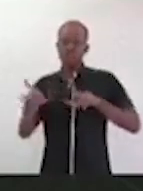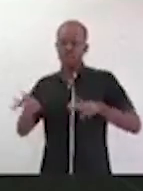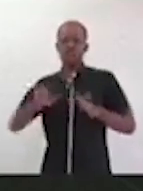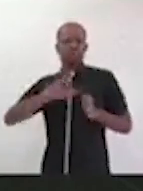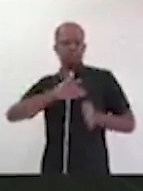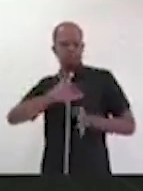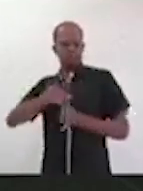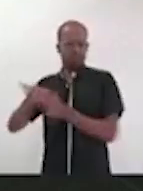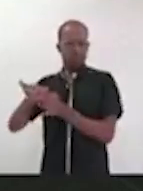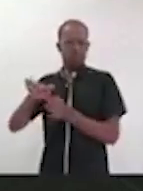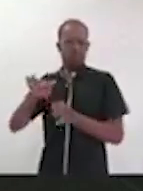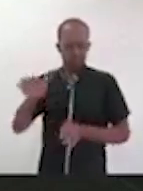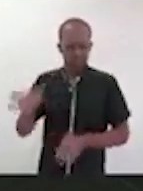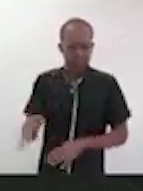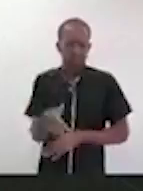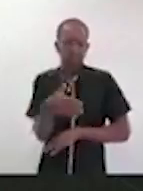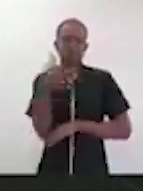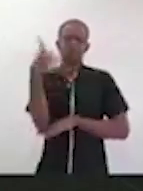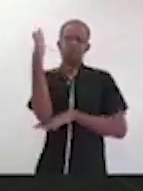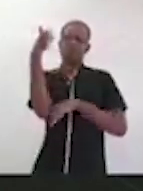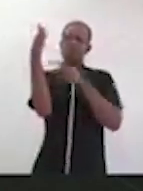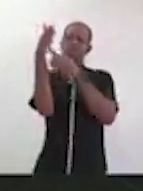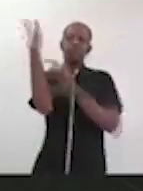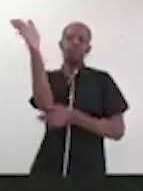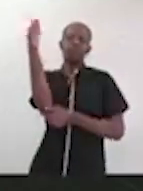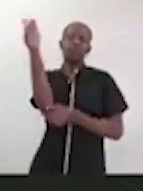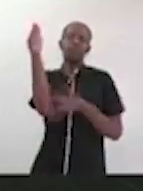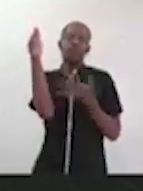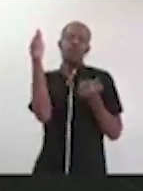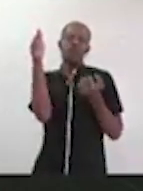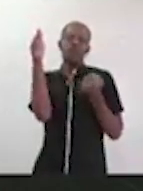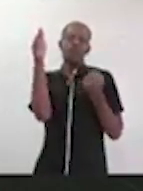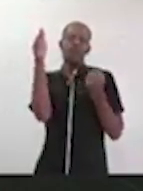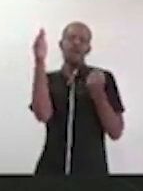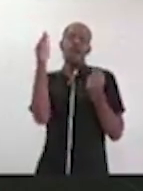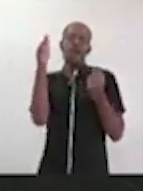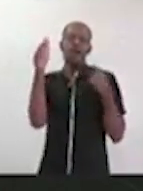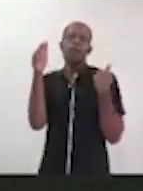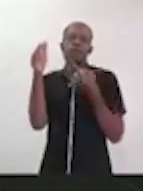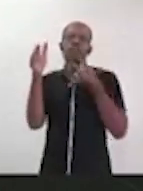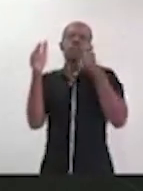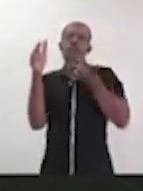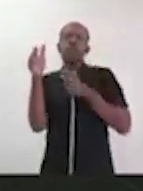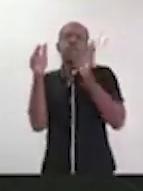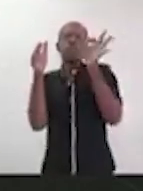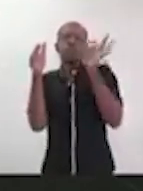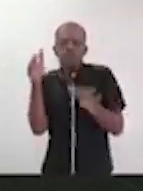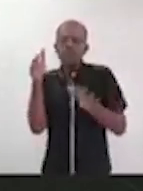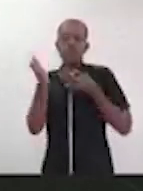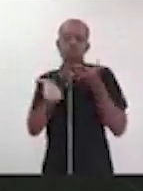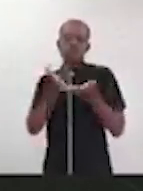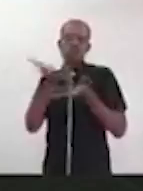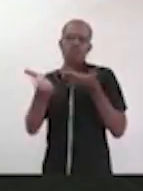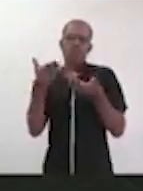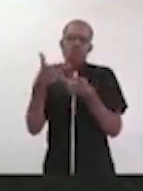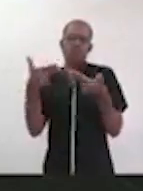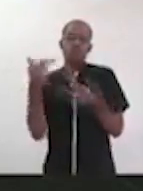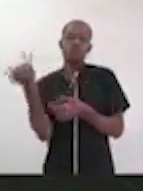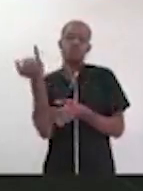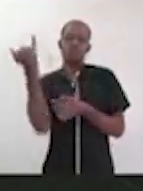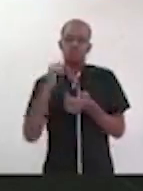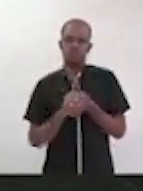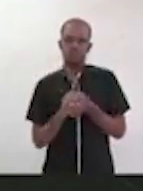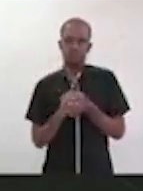vamos erguer uma bandeira branca para que a gente possa realmente tratar do que importa. E o que importa? O que